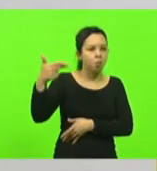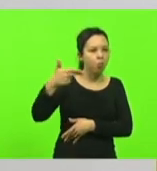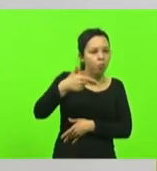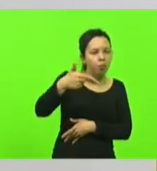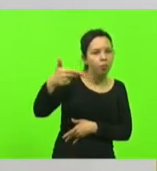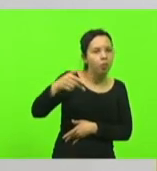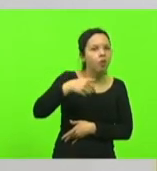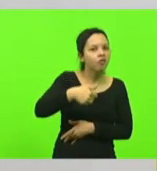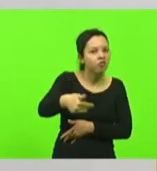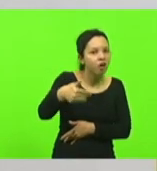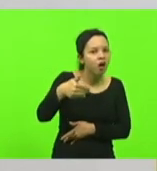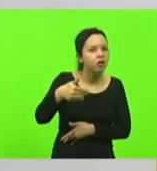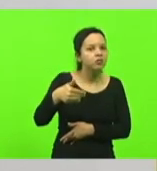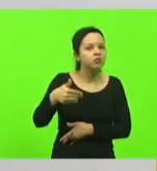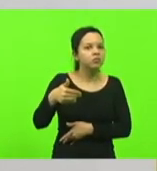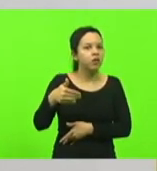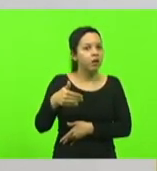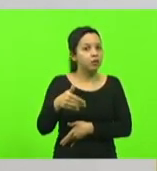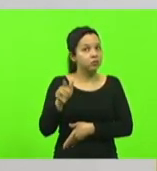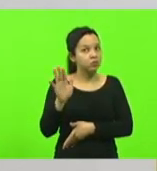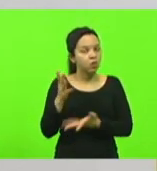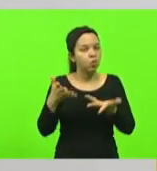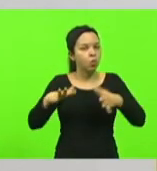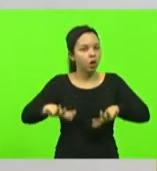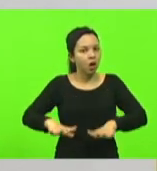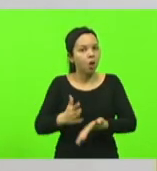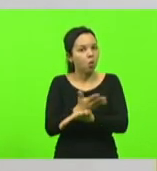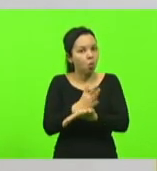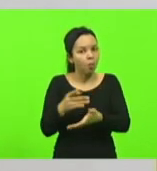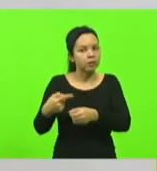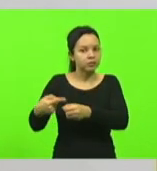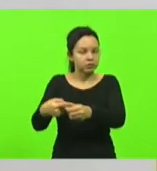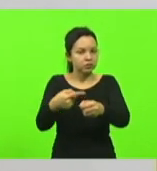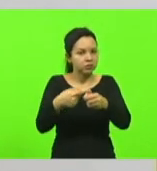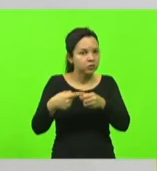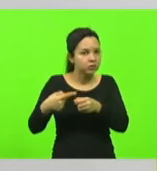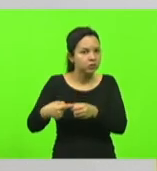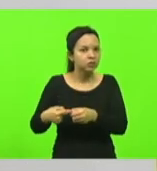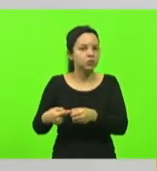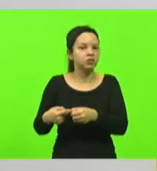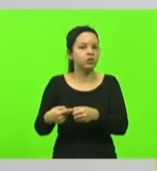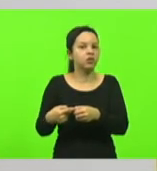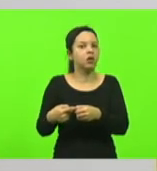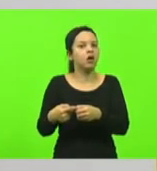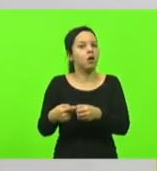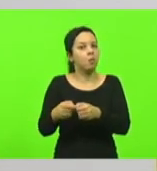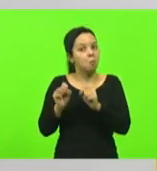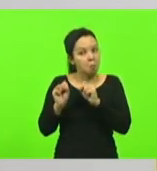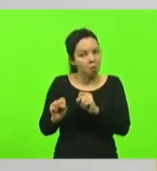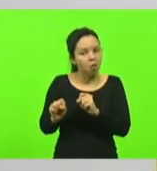algumas cidades ali do Ampla Norte. Deus me livre e guarde algumas cidades ali da Anvi,